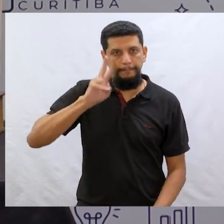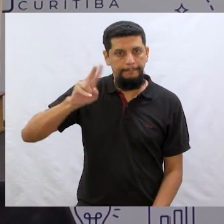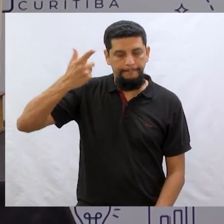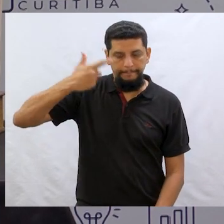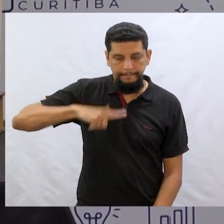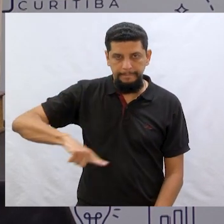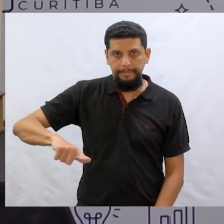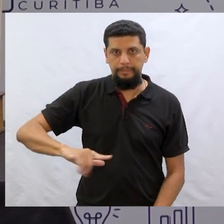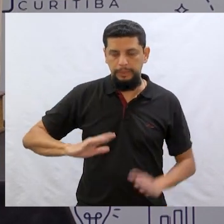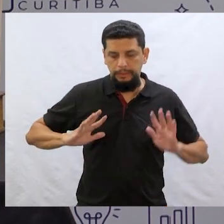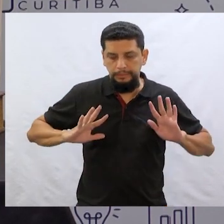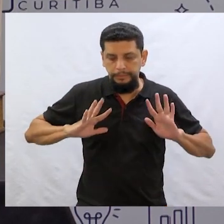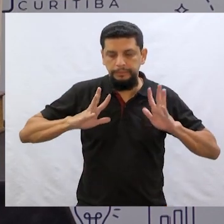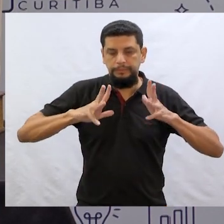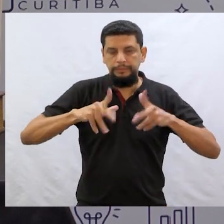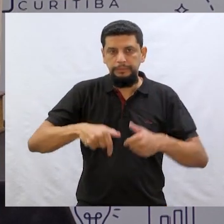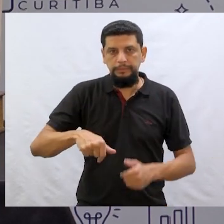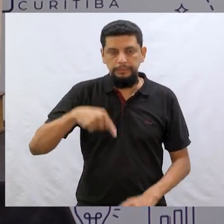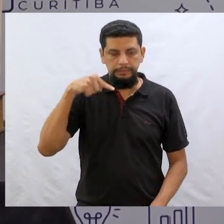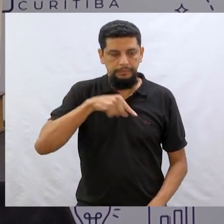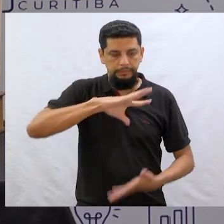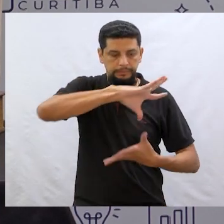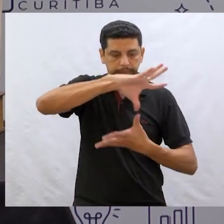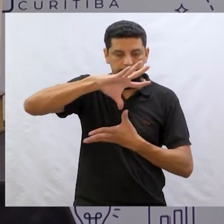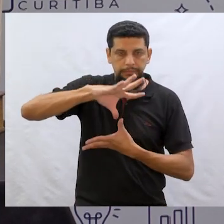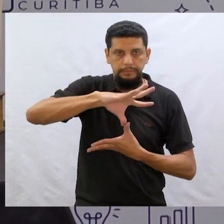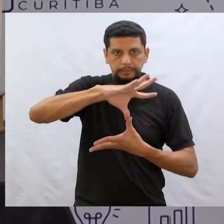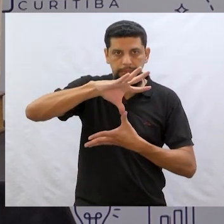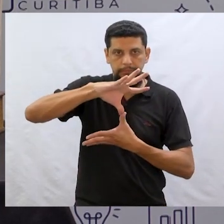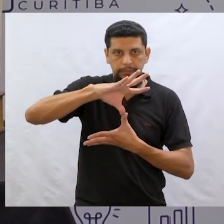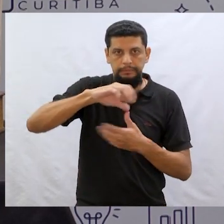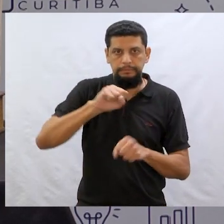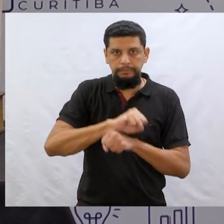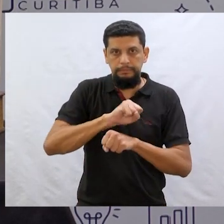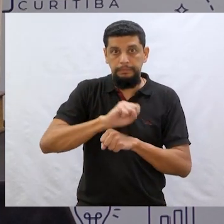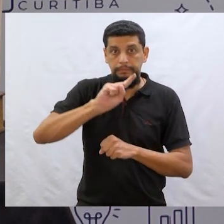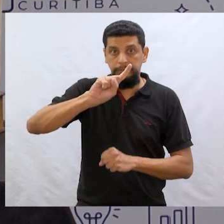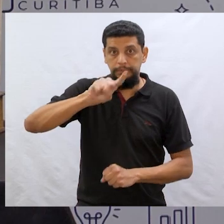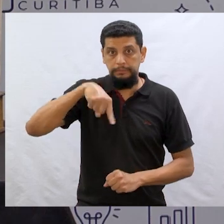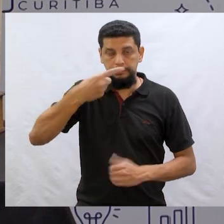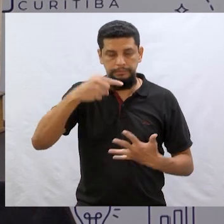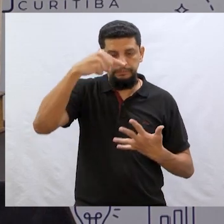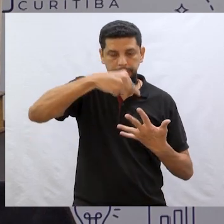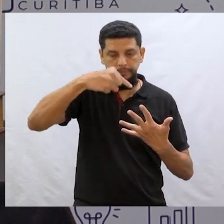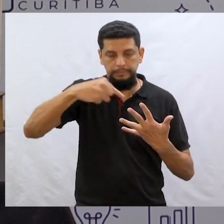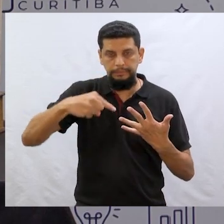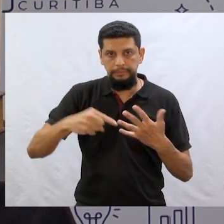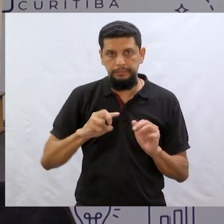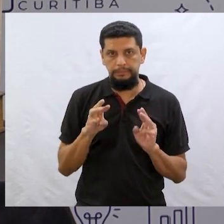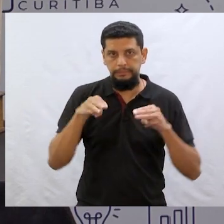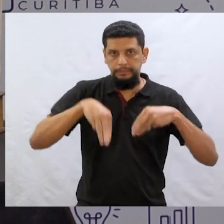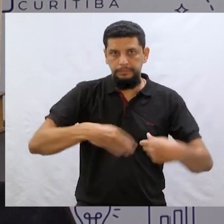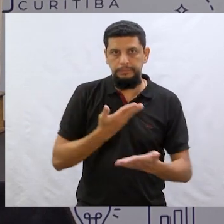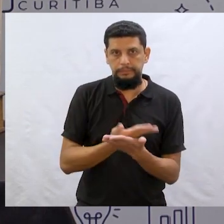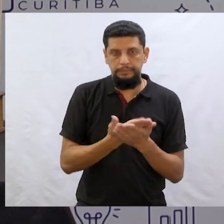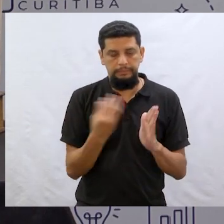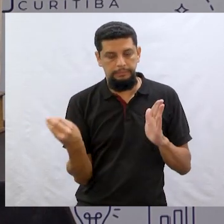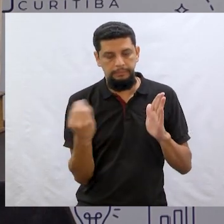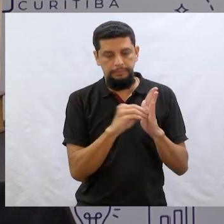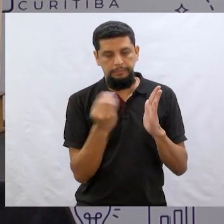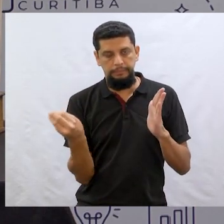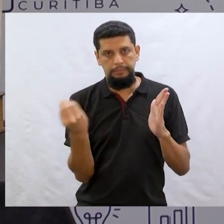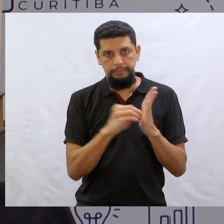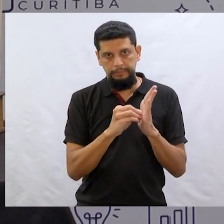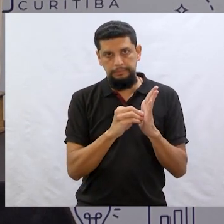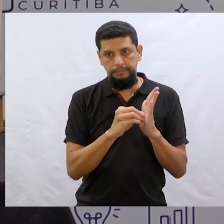relembrou tudo isso, o nosso mapa ali vai esperar para o próximo elemento. Vamos lembrar. No final da aula, a gente vai colocar o